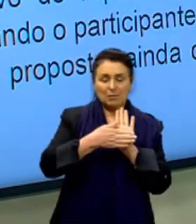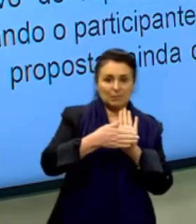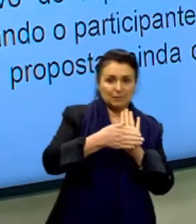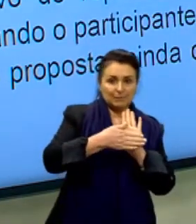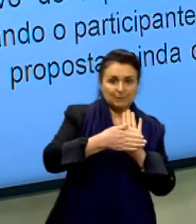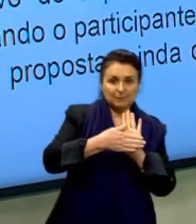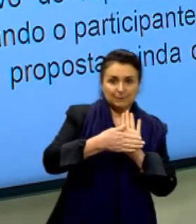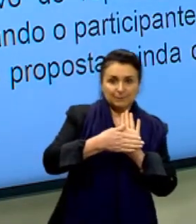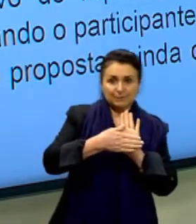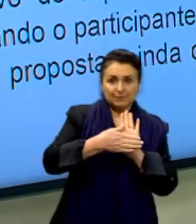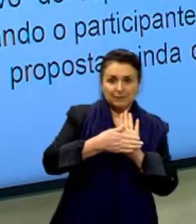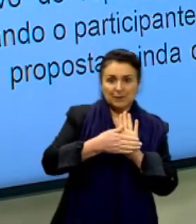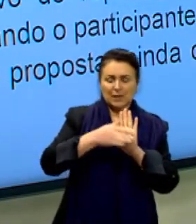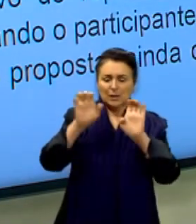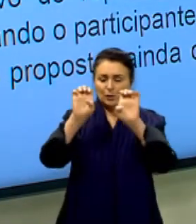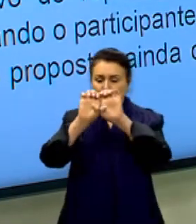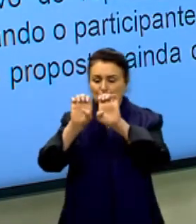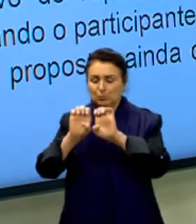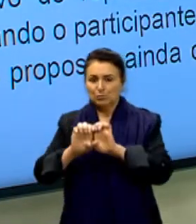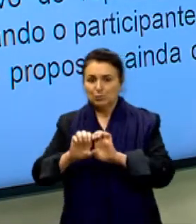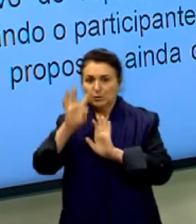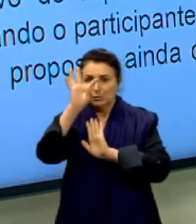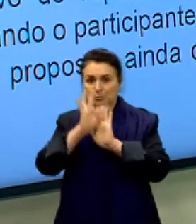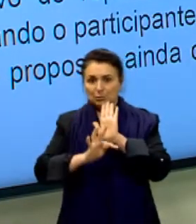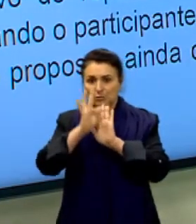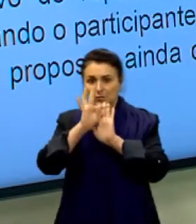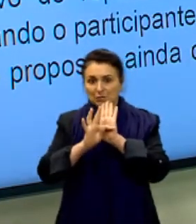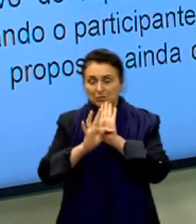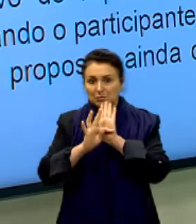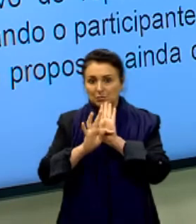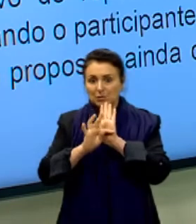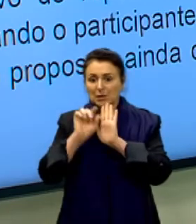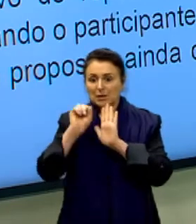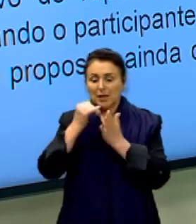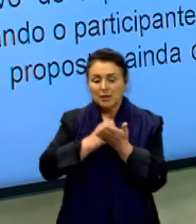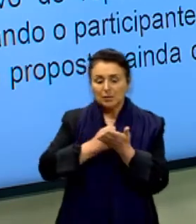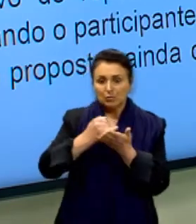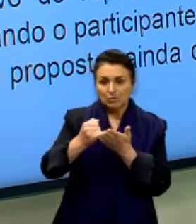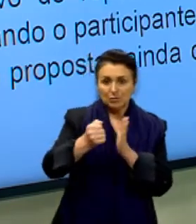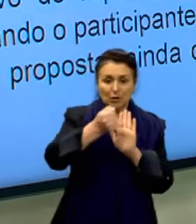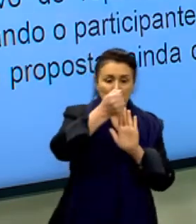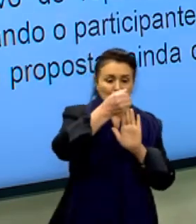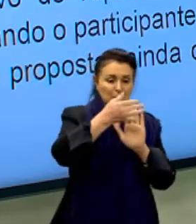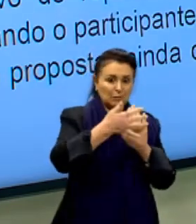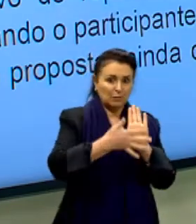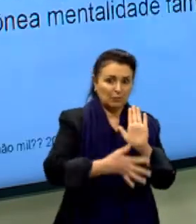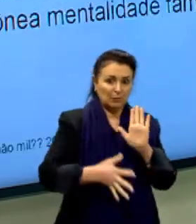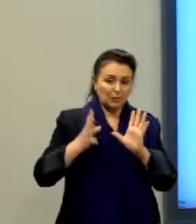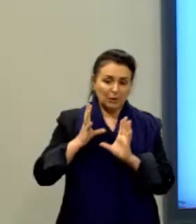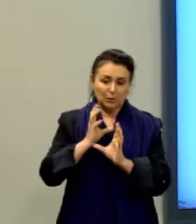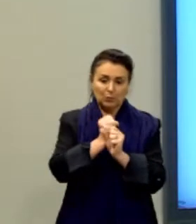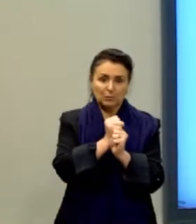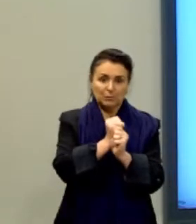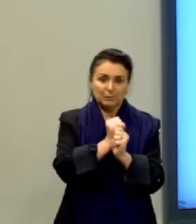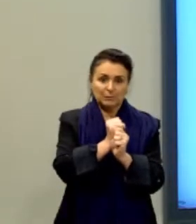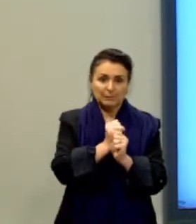e a estrutura do texto, que é introdução, desenvolvimento e conclusão, tá?